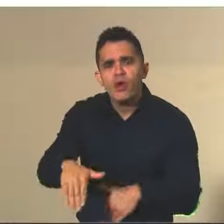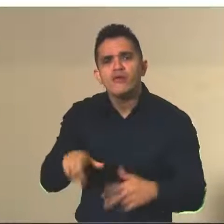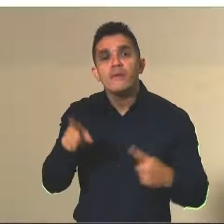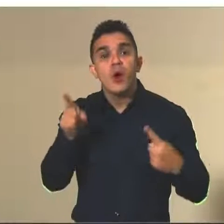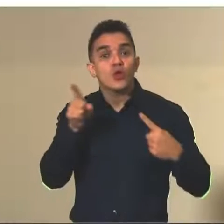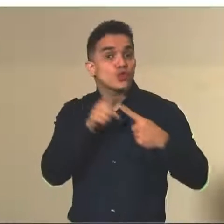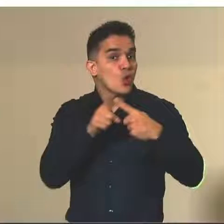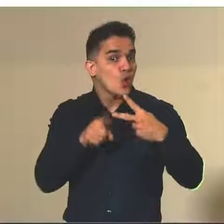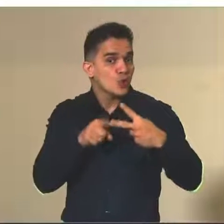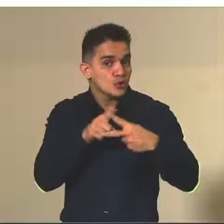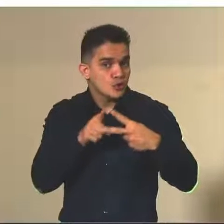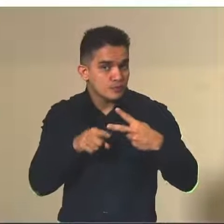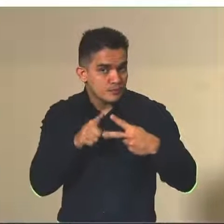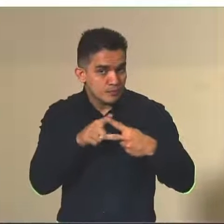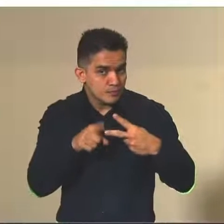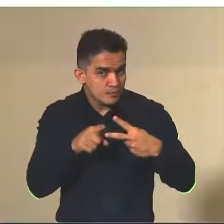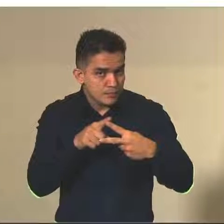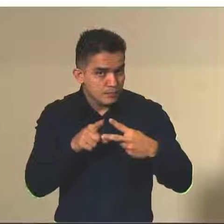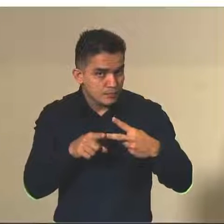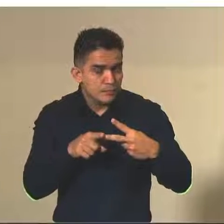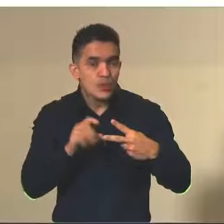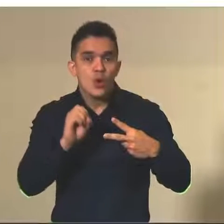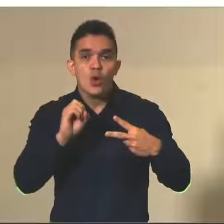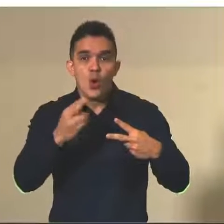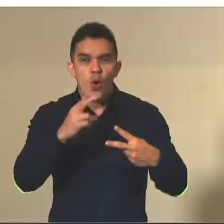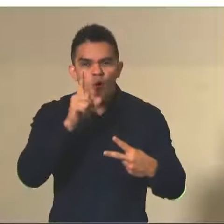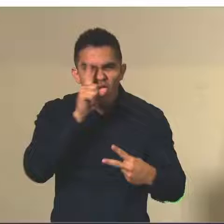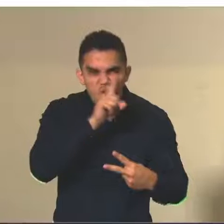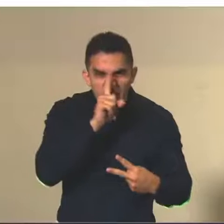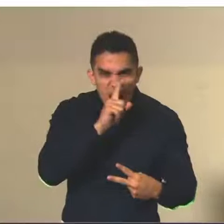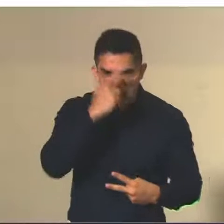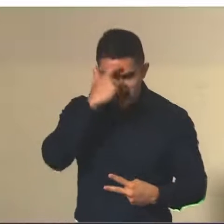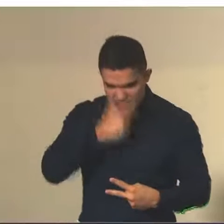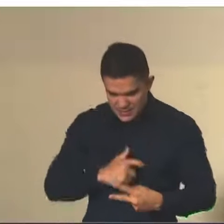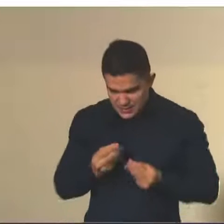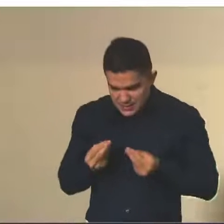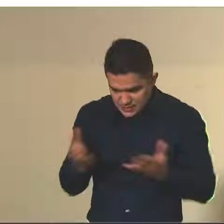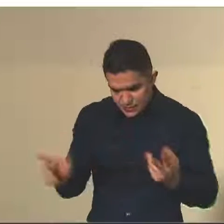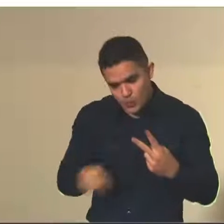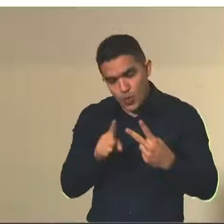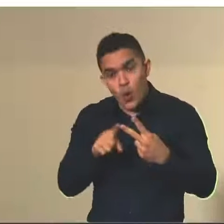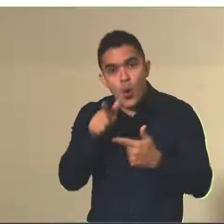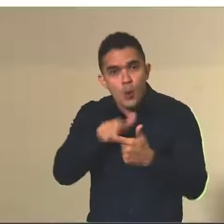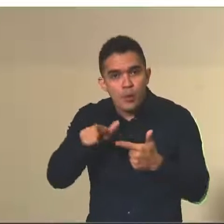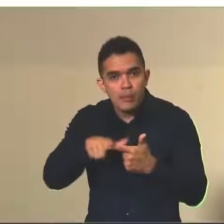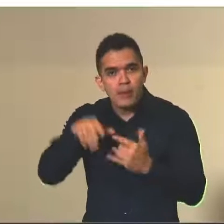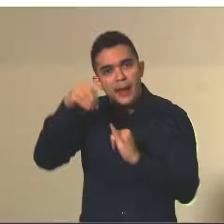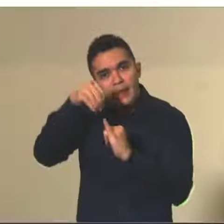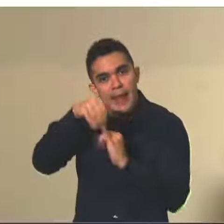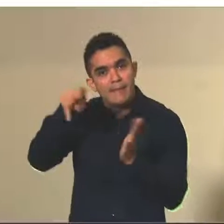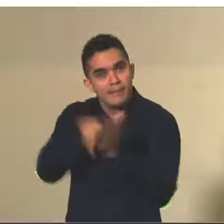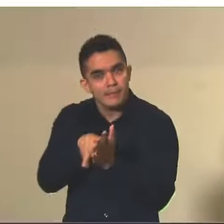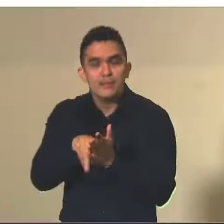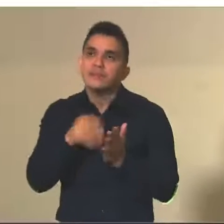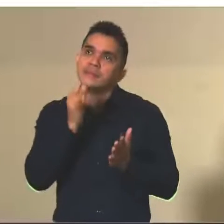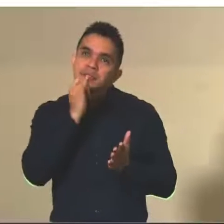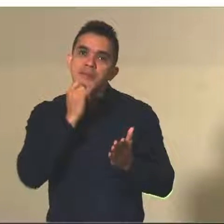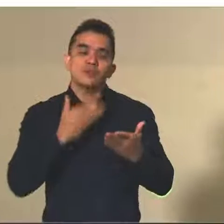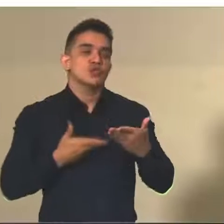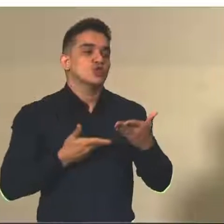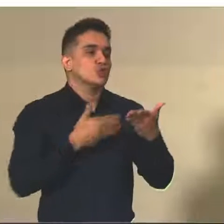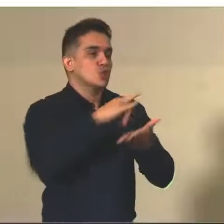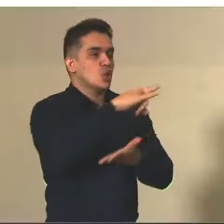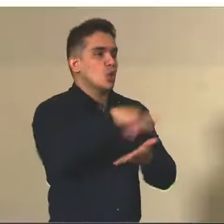algum problema logístico de responsabilidade do Inep, ou falha da aplicadora, né, então, eventualmente o candidato chegou com a documentação e aquela